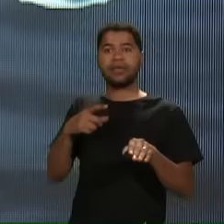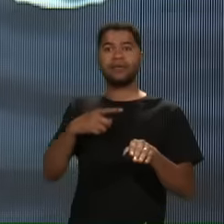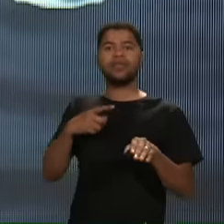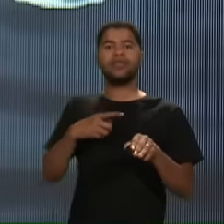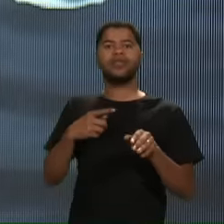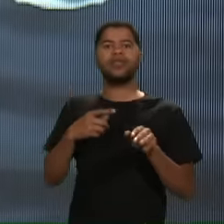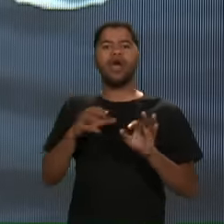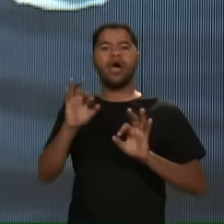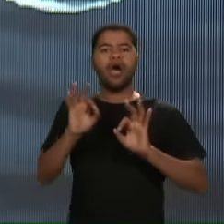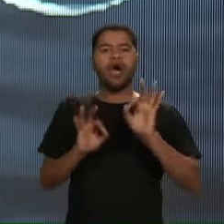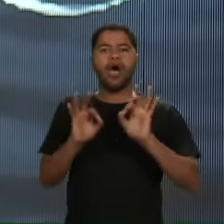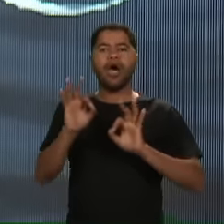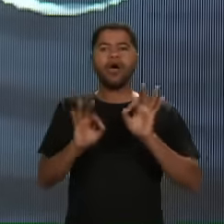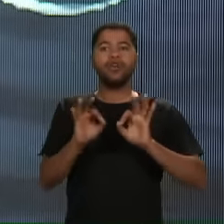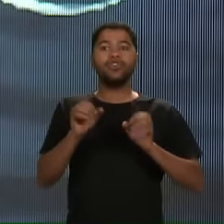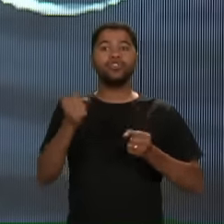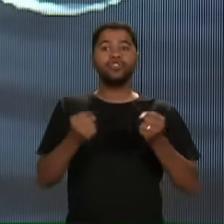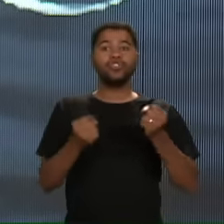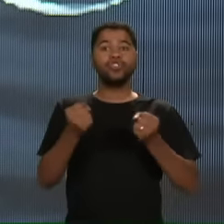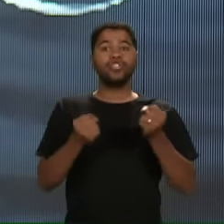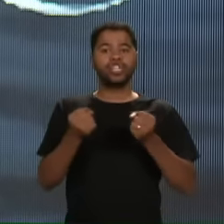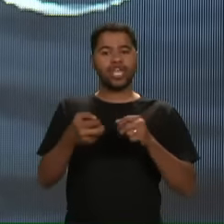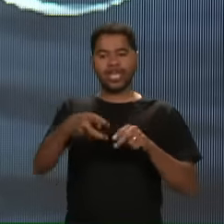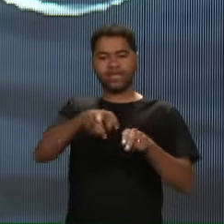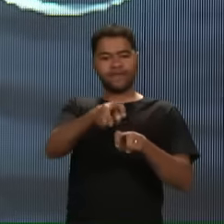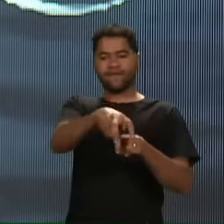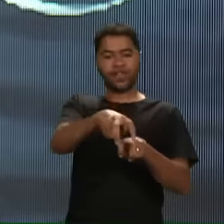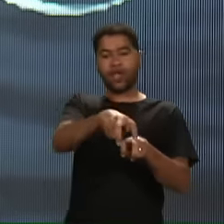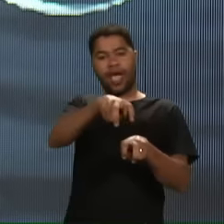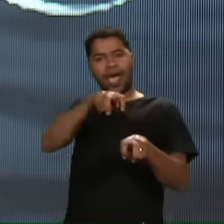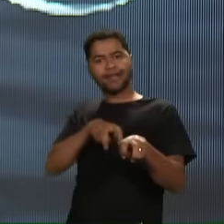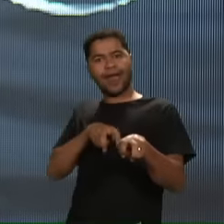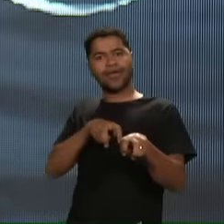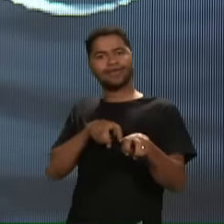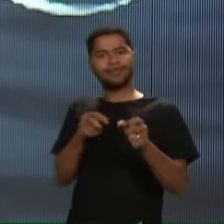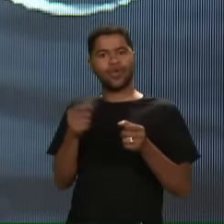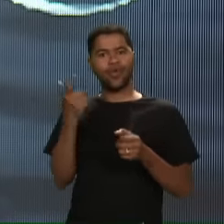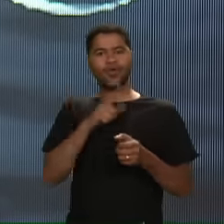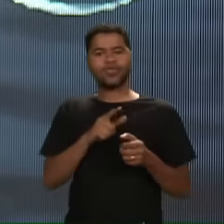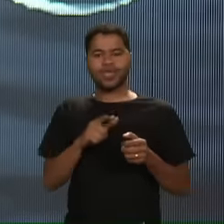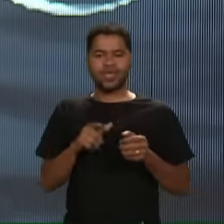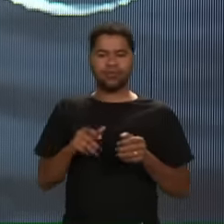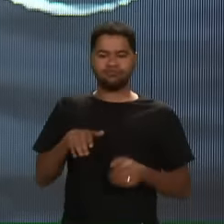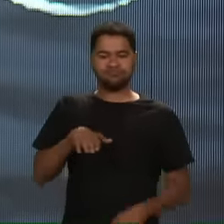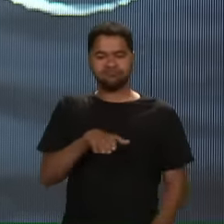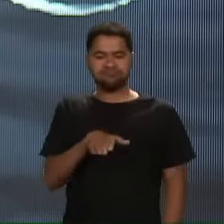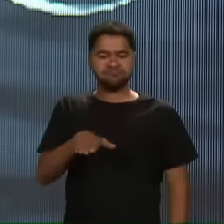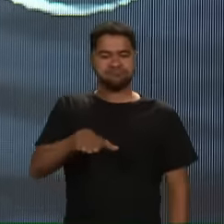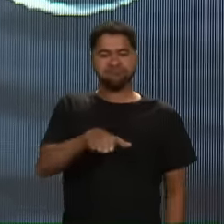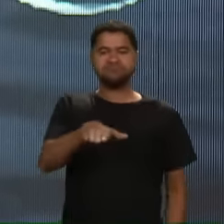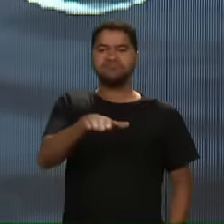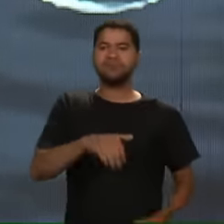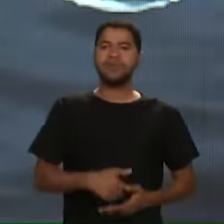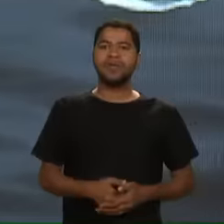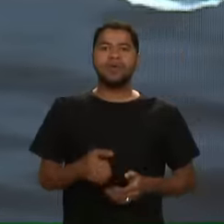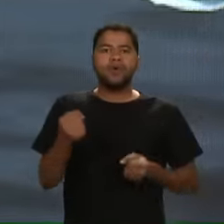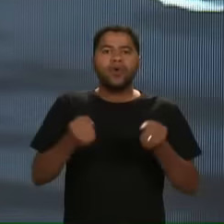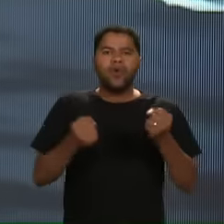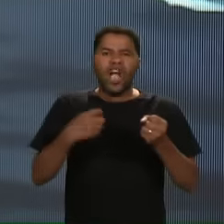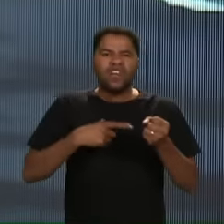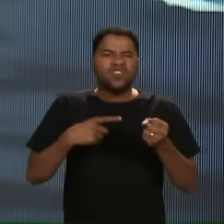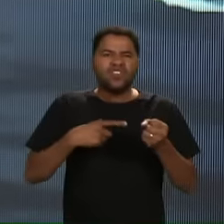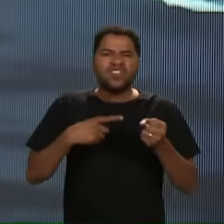maneira De dirigir o carro No banco de trás Então não aparecia E o carro dele era cheio de